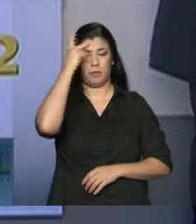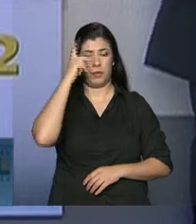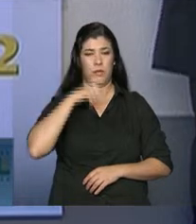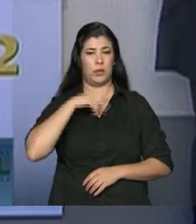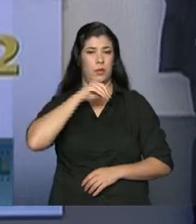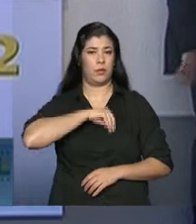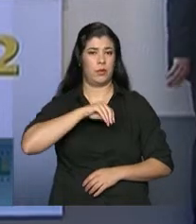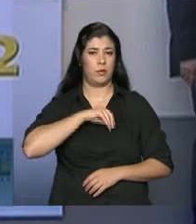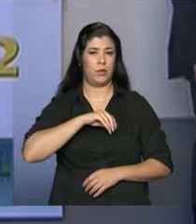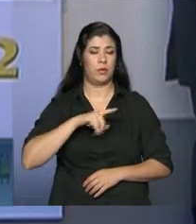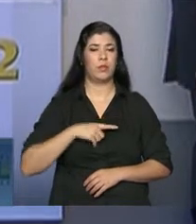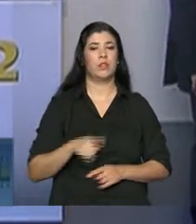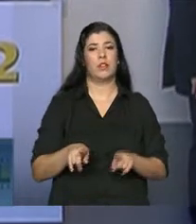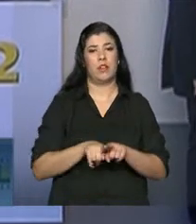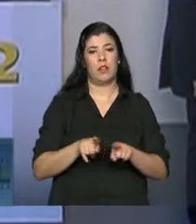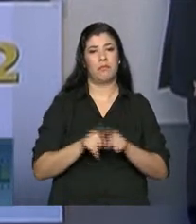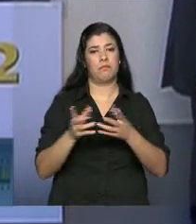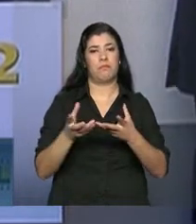reais.